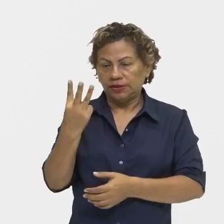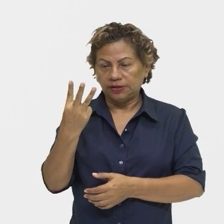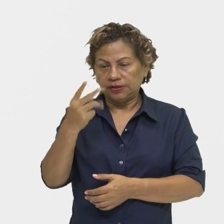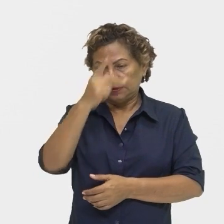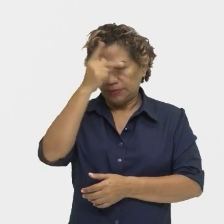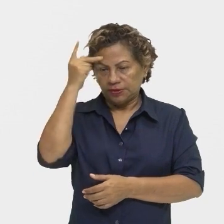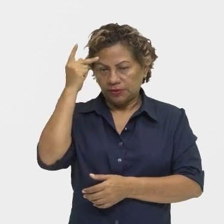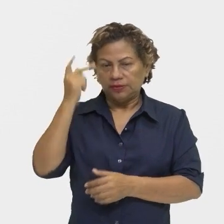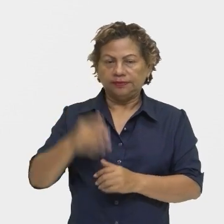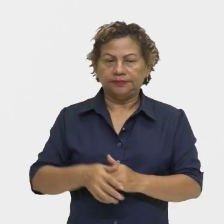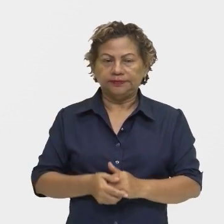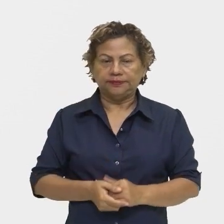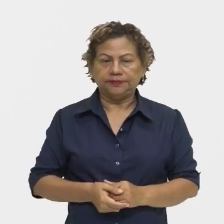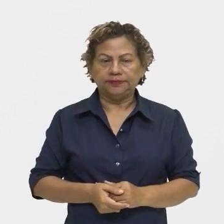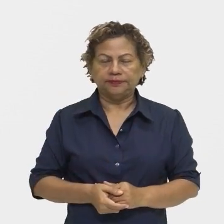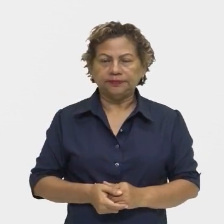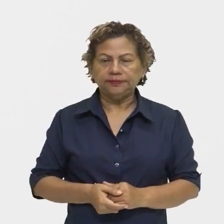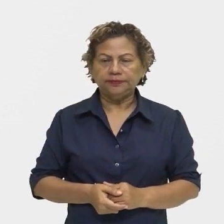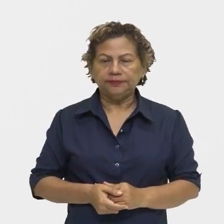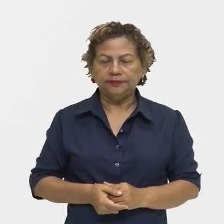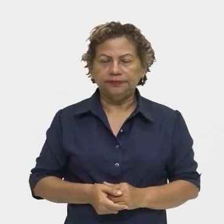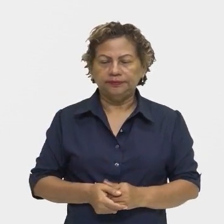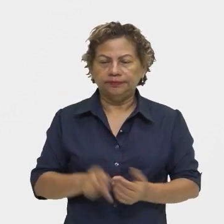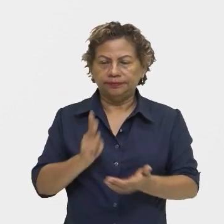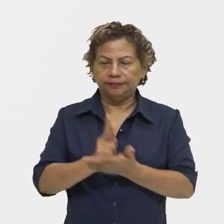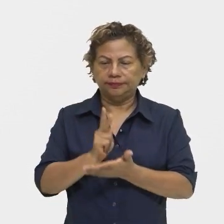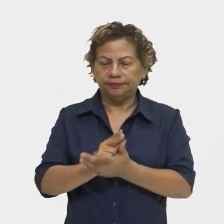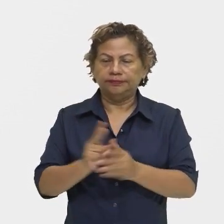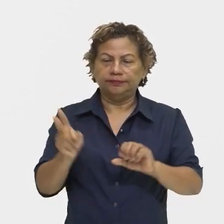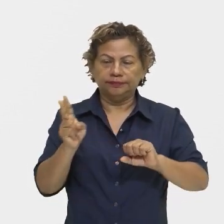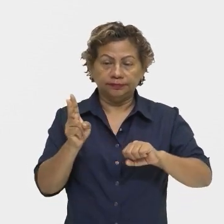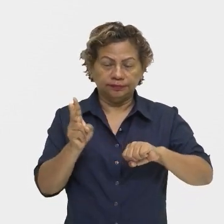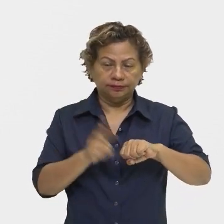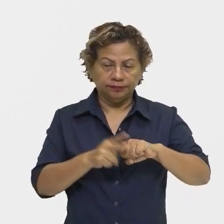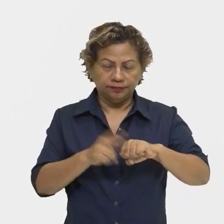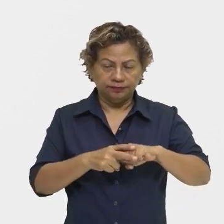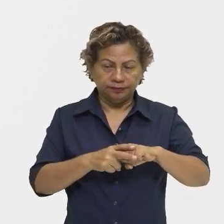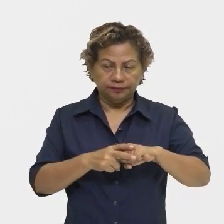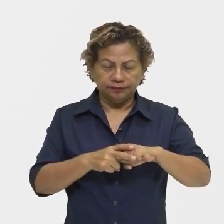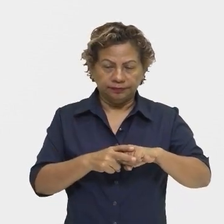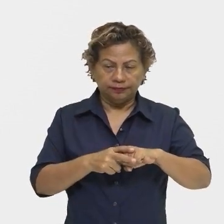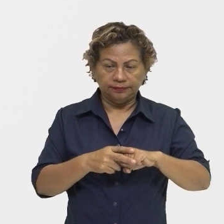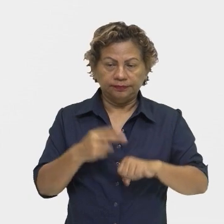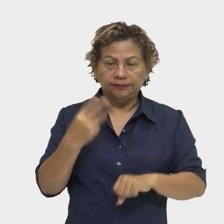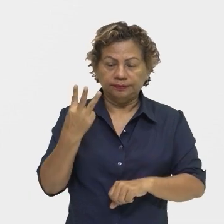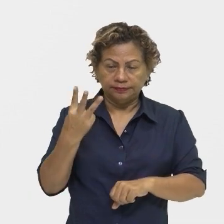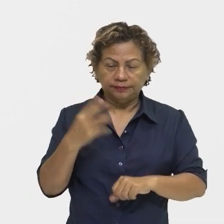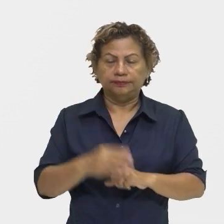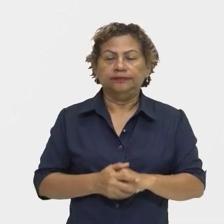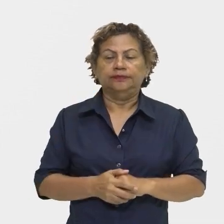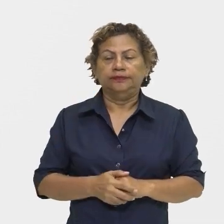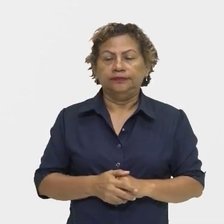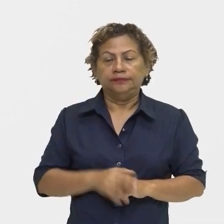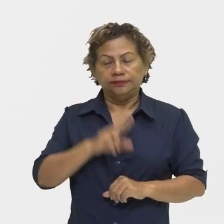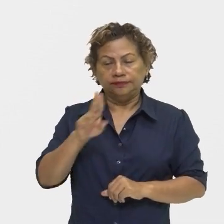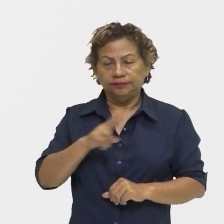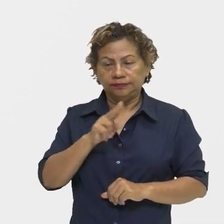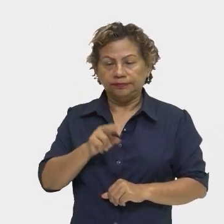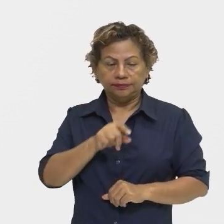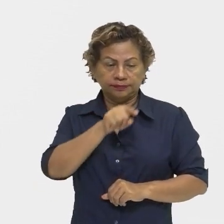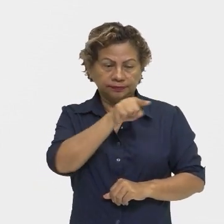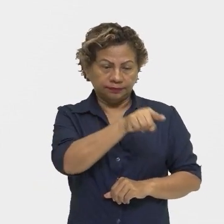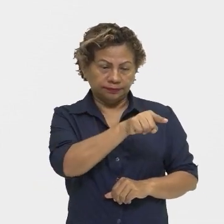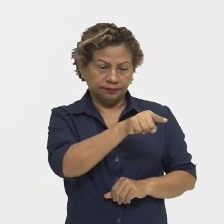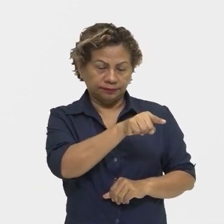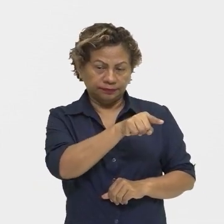sempre vai estar, os verbos vão estar na terceira pessoa, o pronome vai ser utilizado ele ou ela, né? E